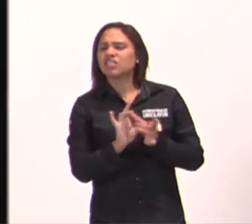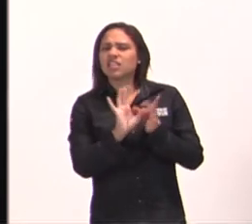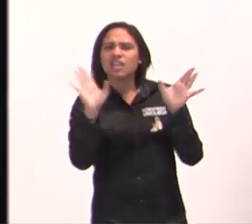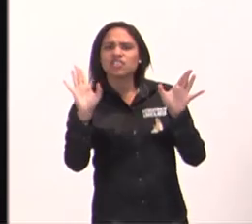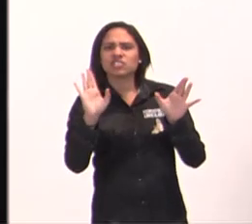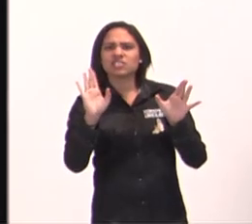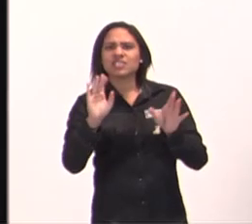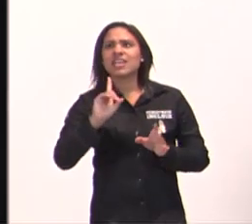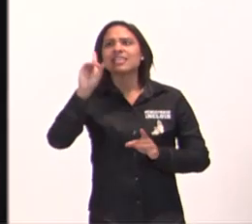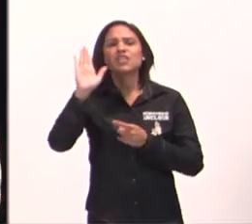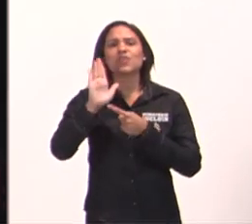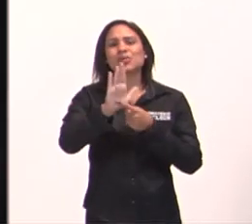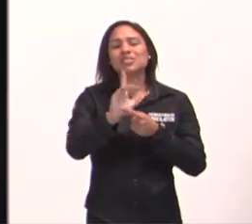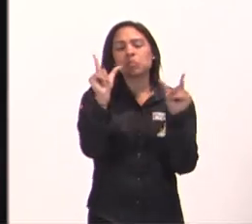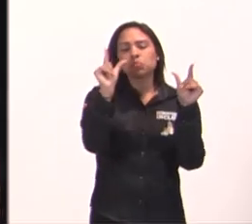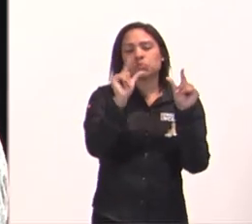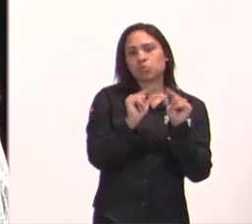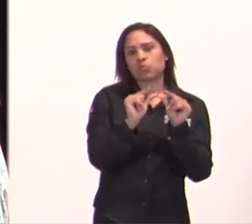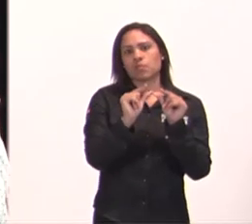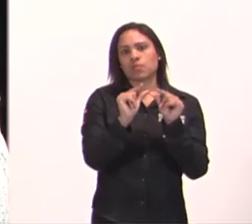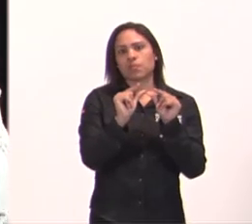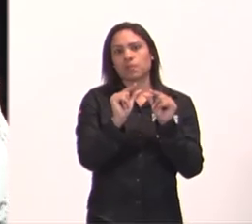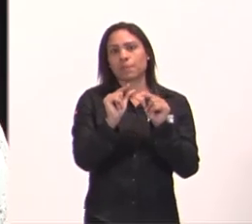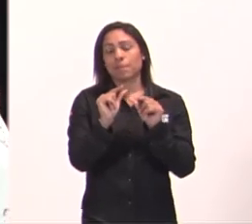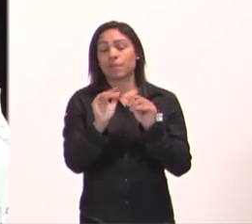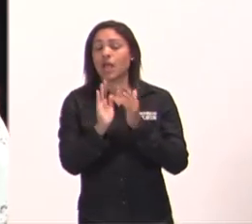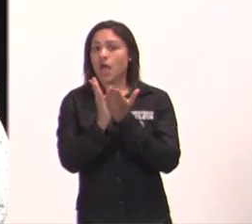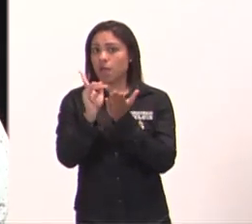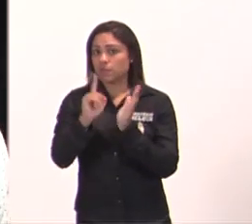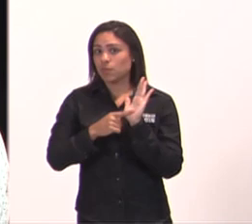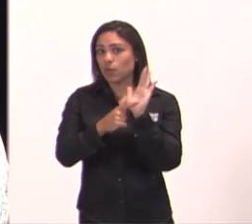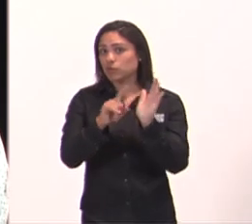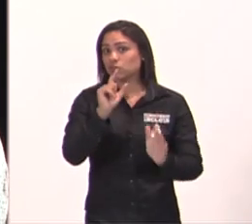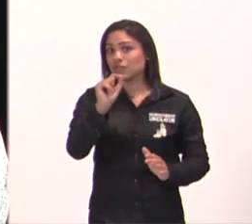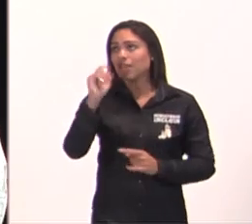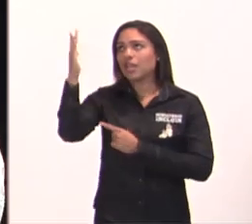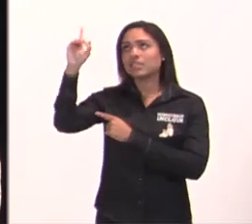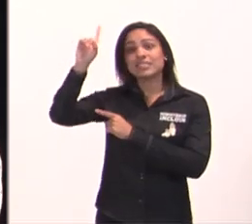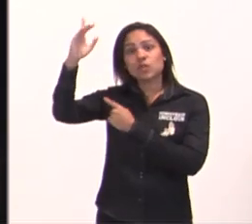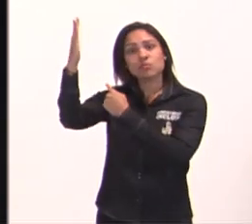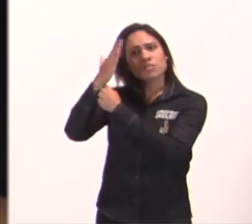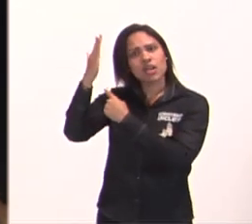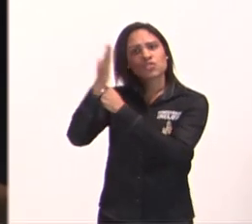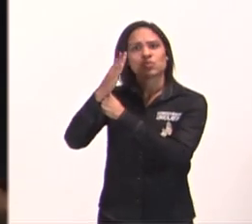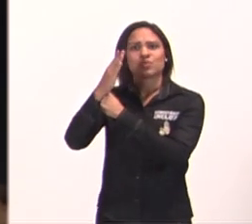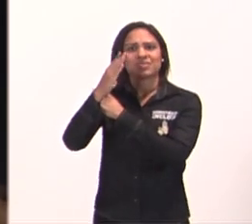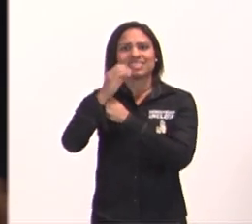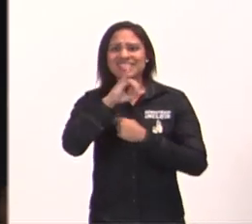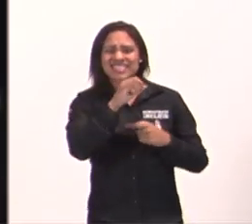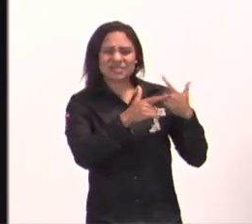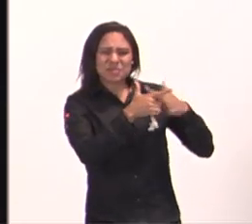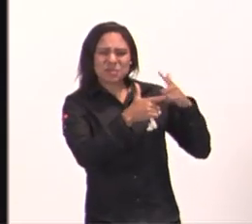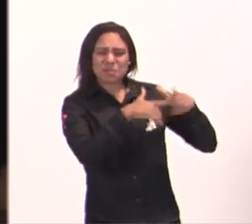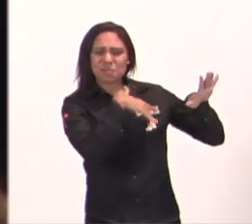é o meu auxílio, no dia da diversidade, Deus está aqui dizendo, vou começar tudo de novo